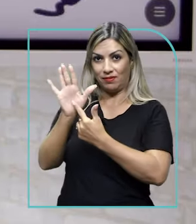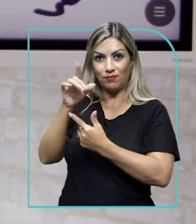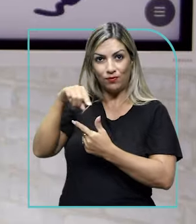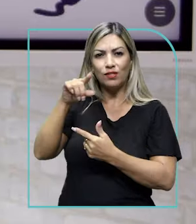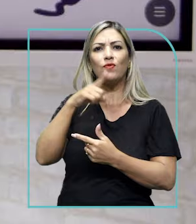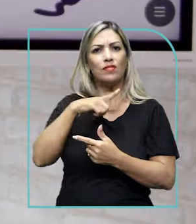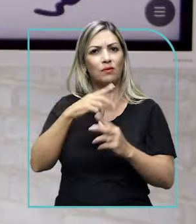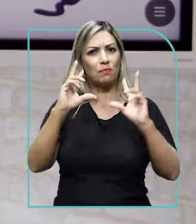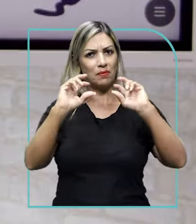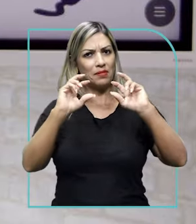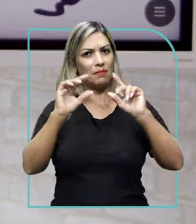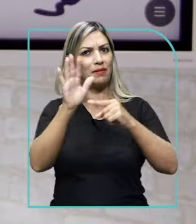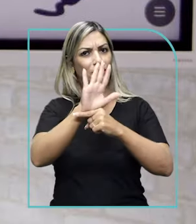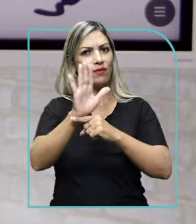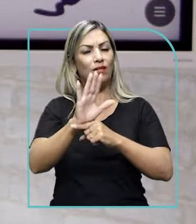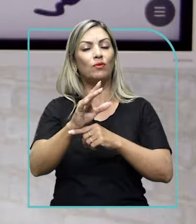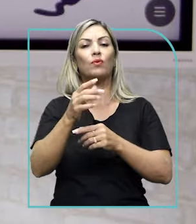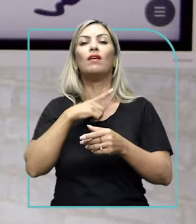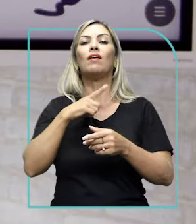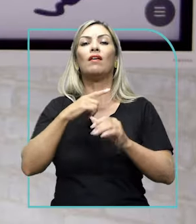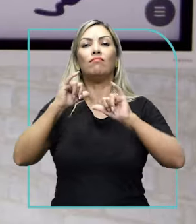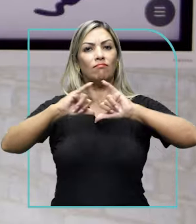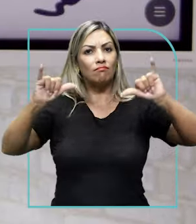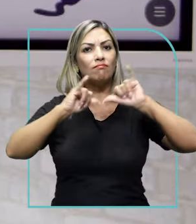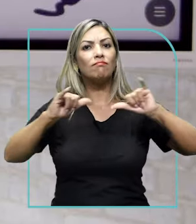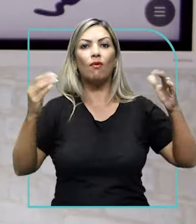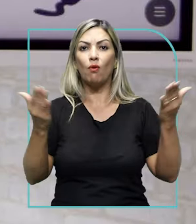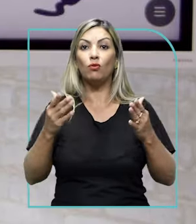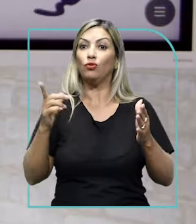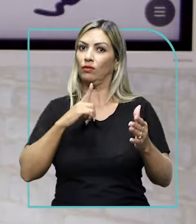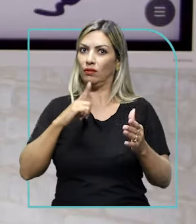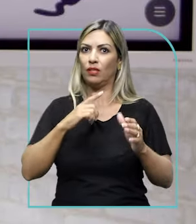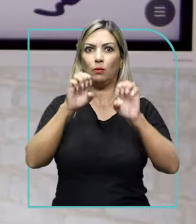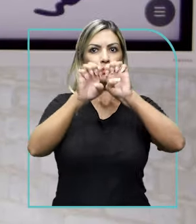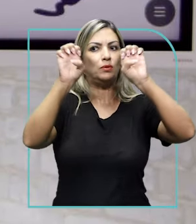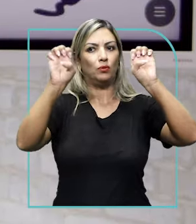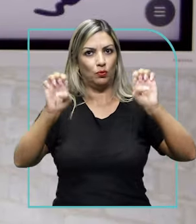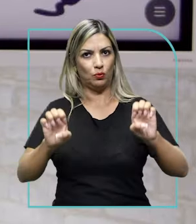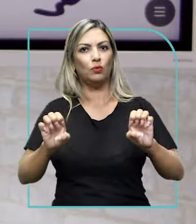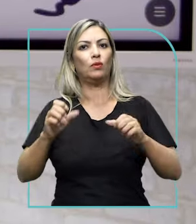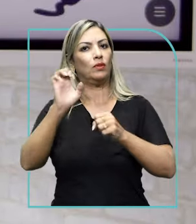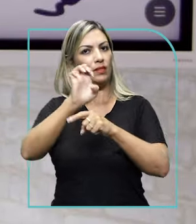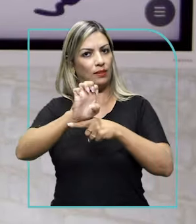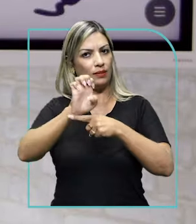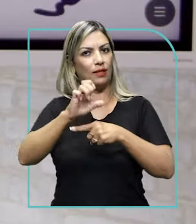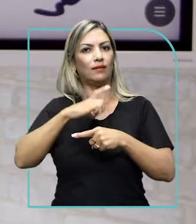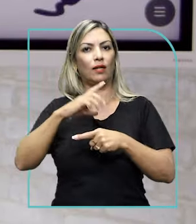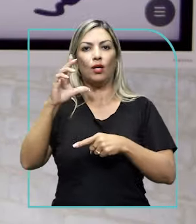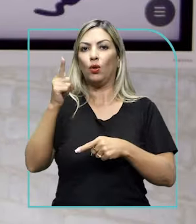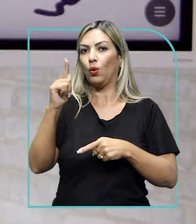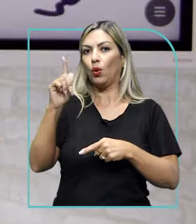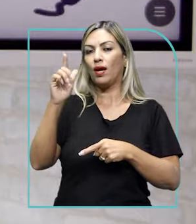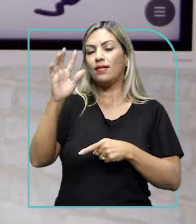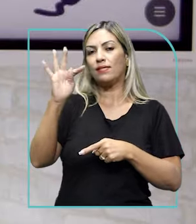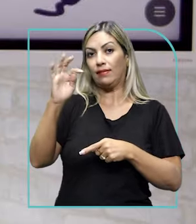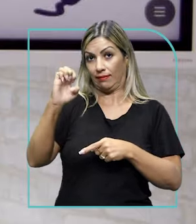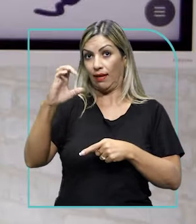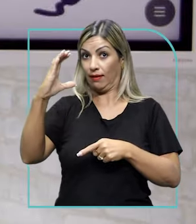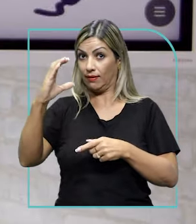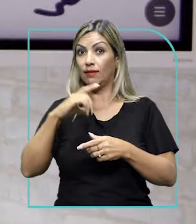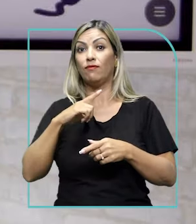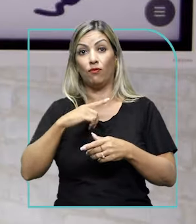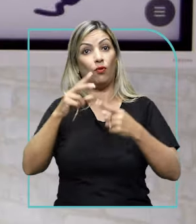no Enem, vocês estão vendo por uma transmissão, hoje nós temos toda uma estrutura que o Estado tem, que é o Goiás Tech, isso